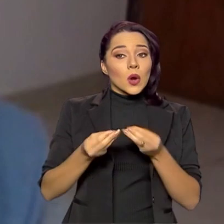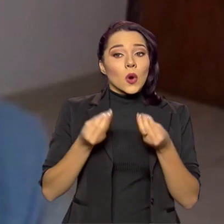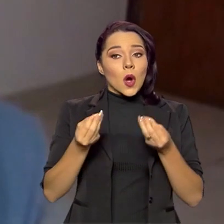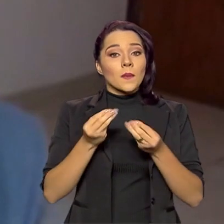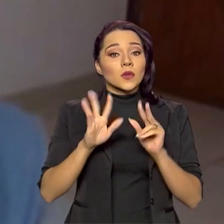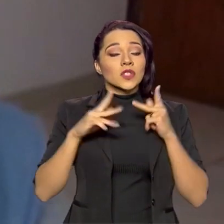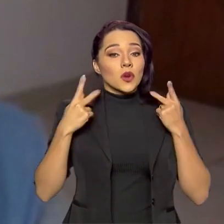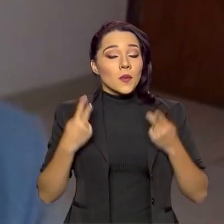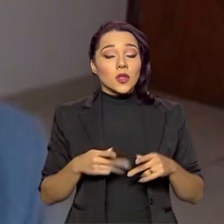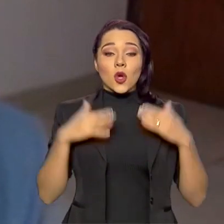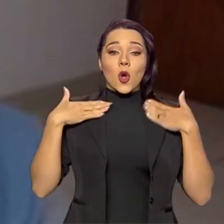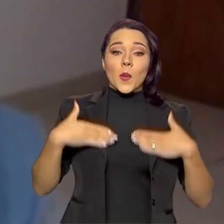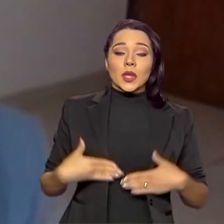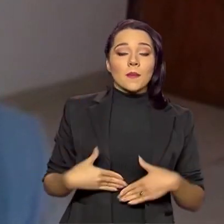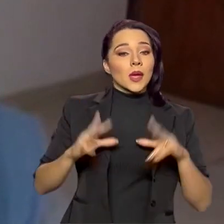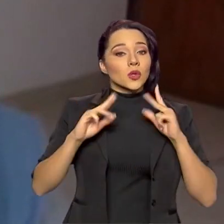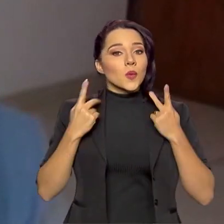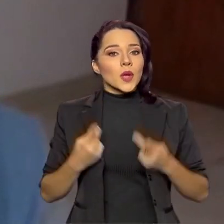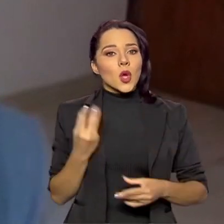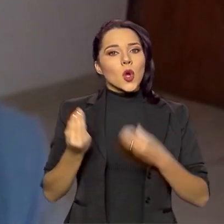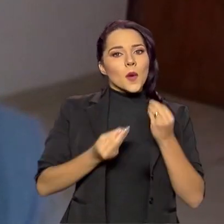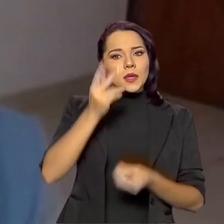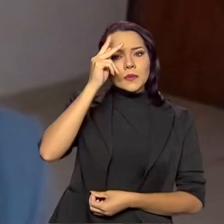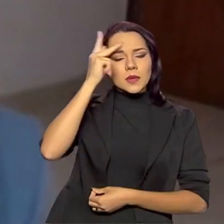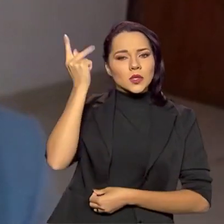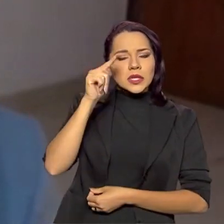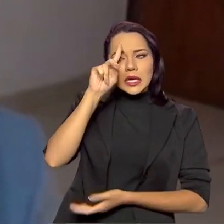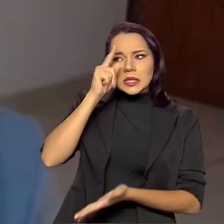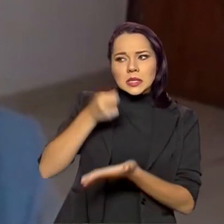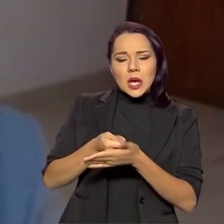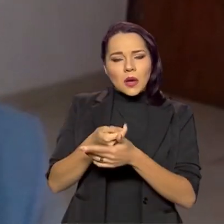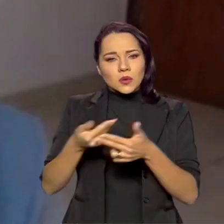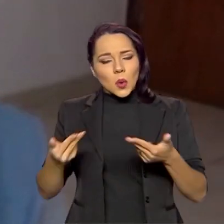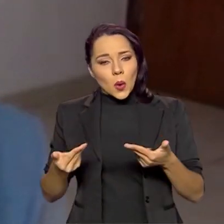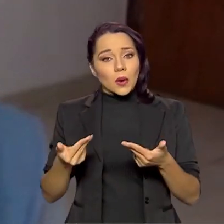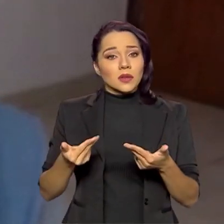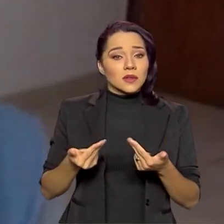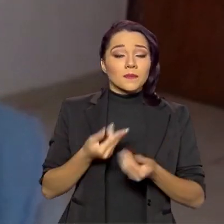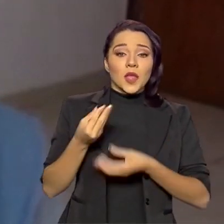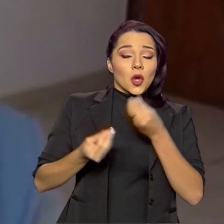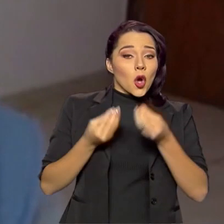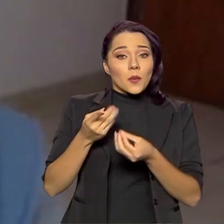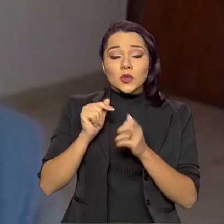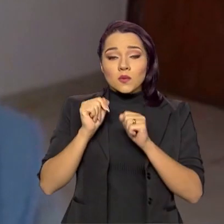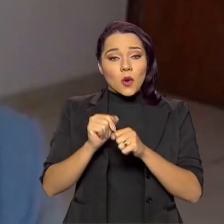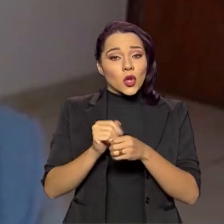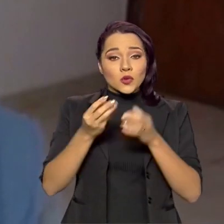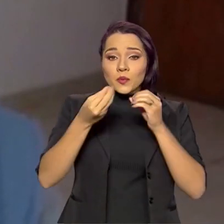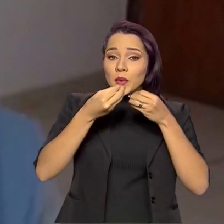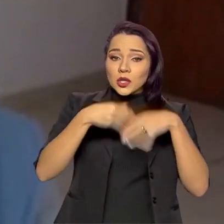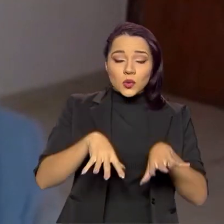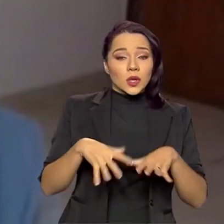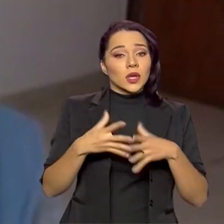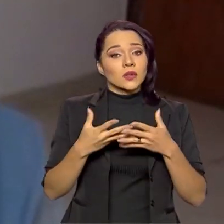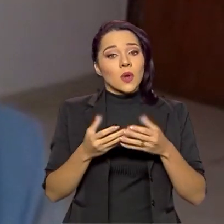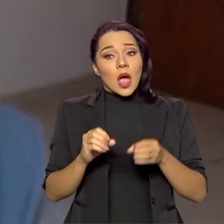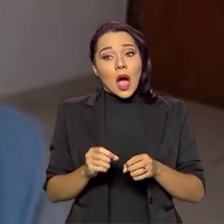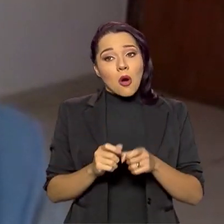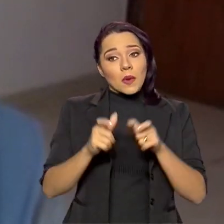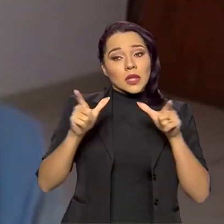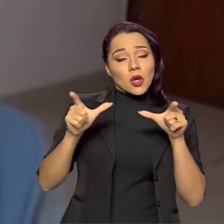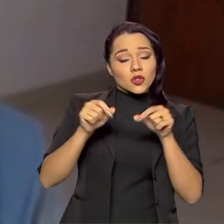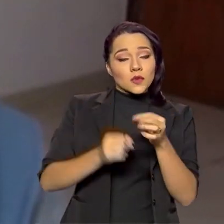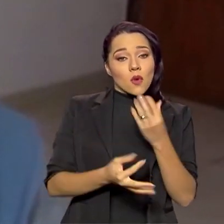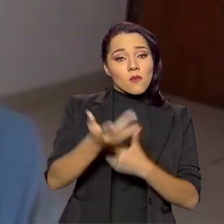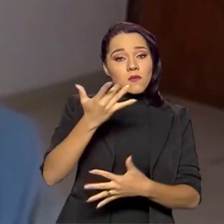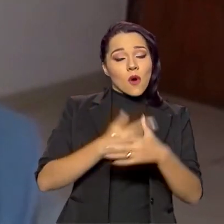humana, o comportamento humano, como as pessoas tomam decisões, etc. E como que isso pode aumentar ou diminuir fogo